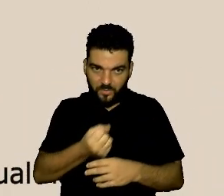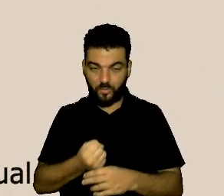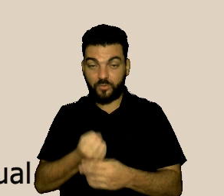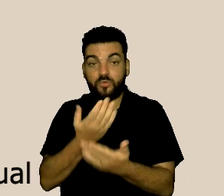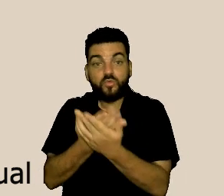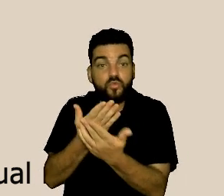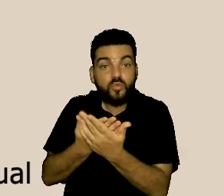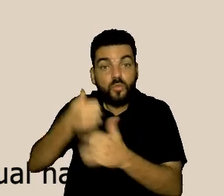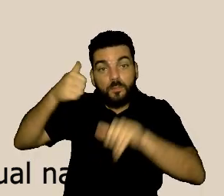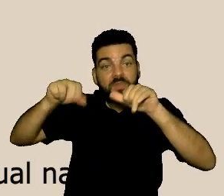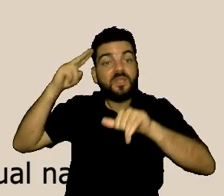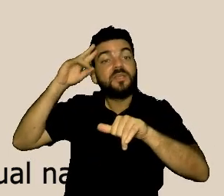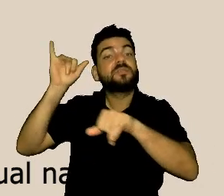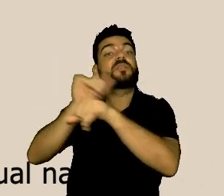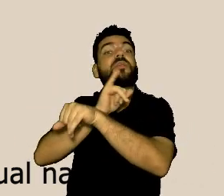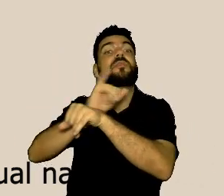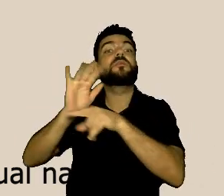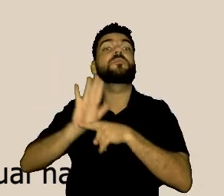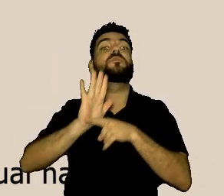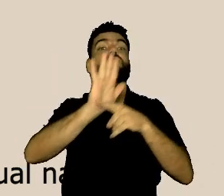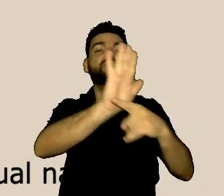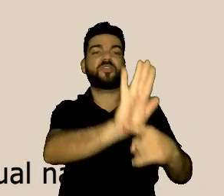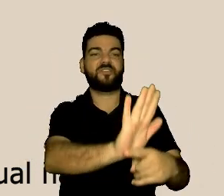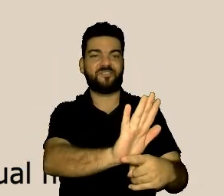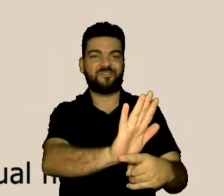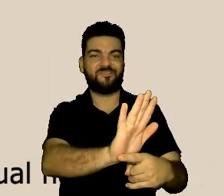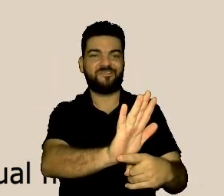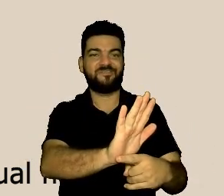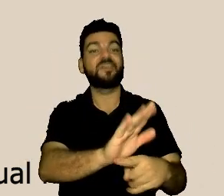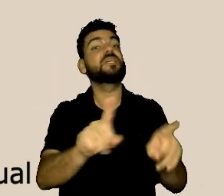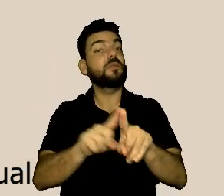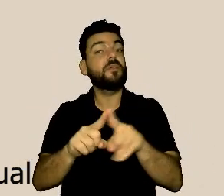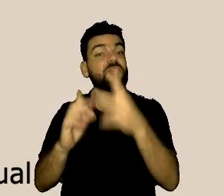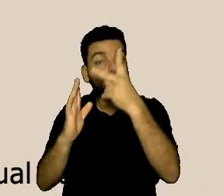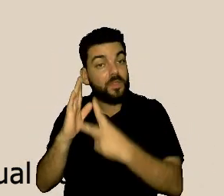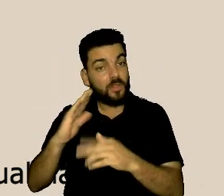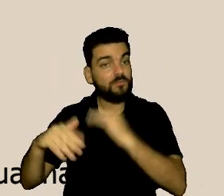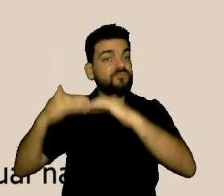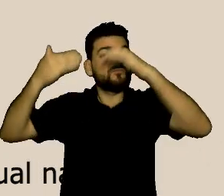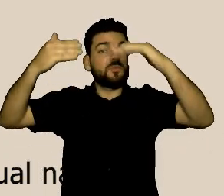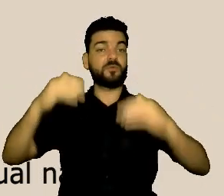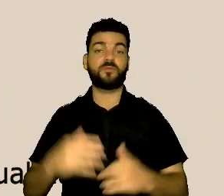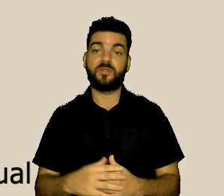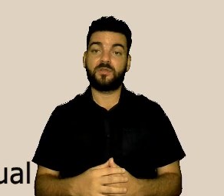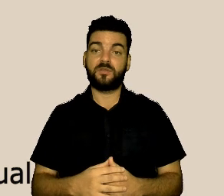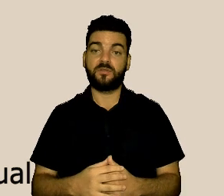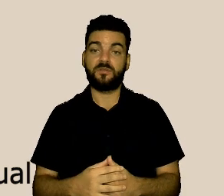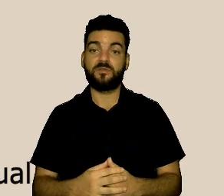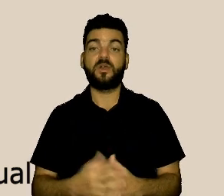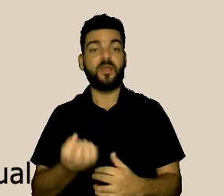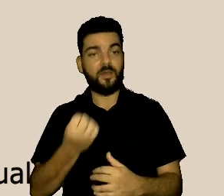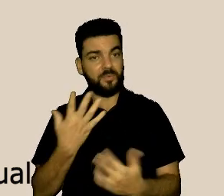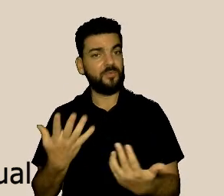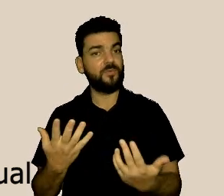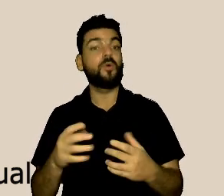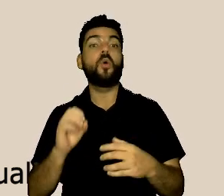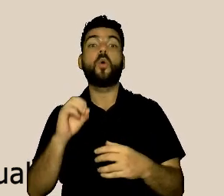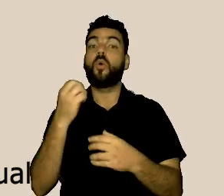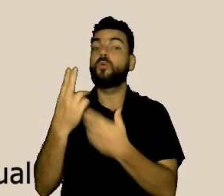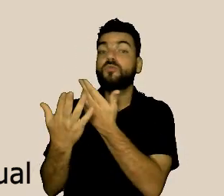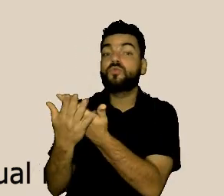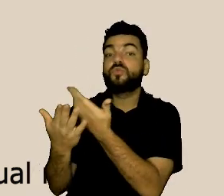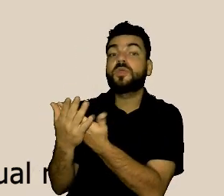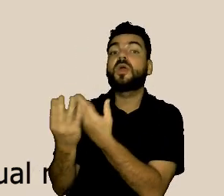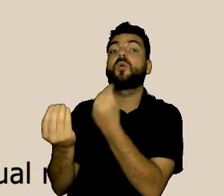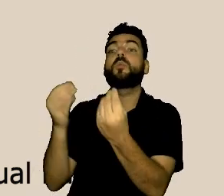identificar tendências. Para quê? Para orientar, de alguma